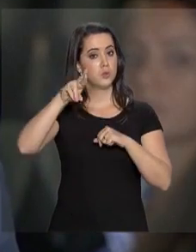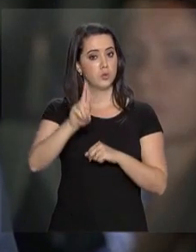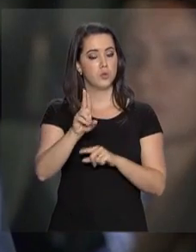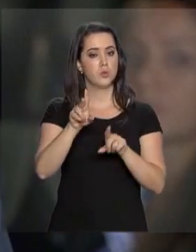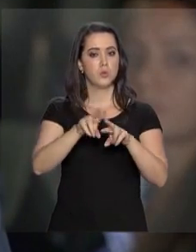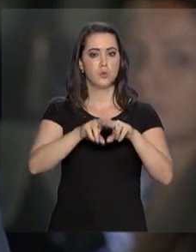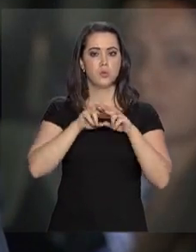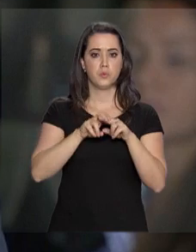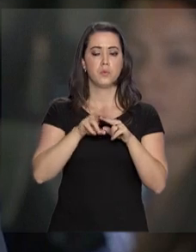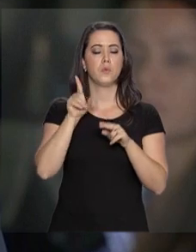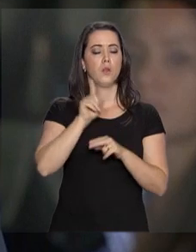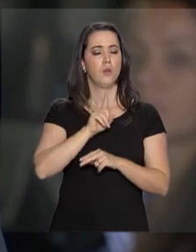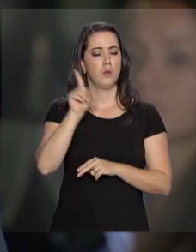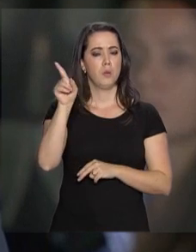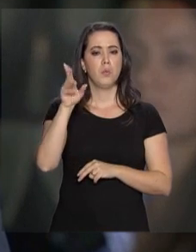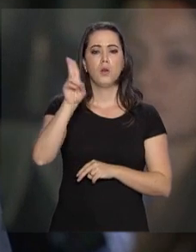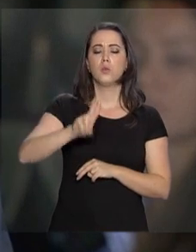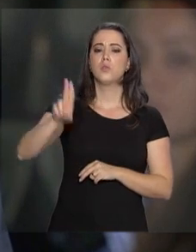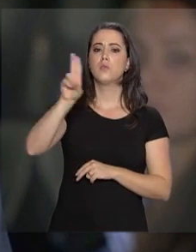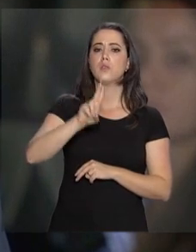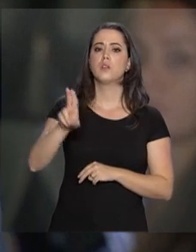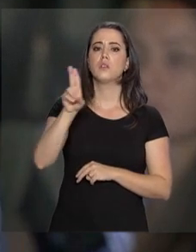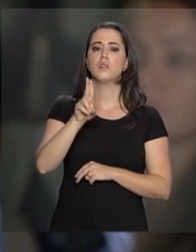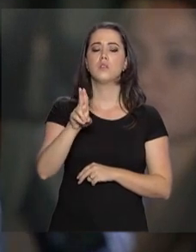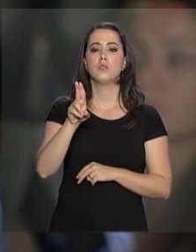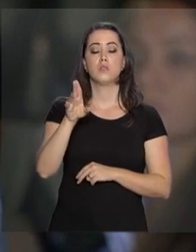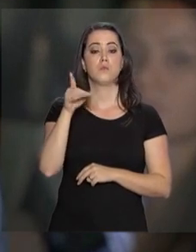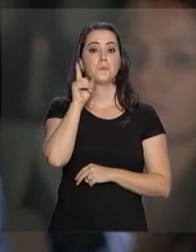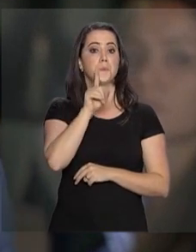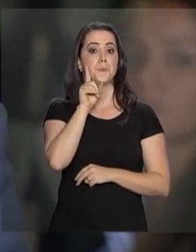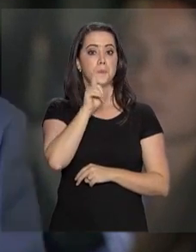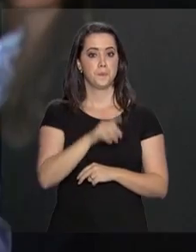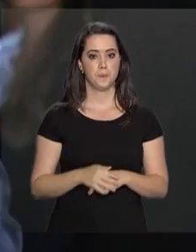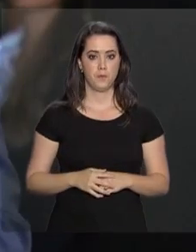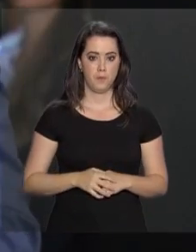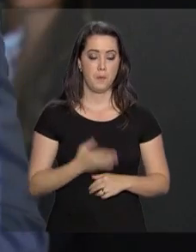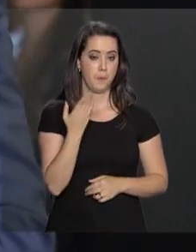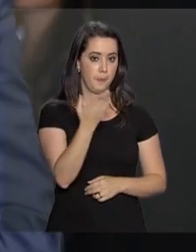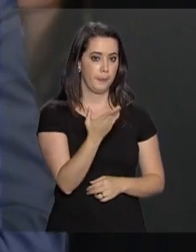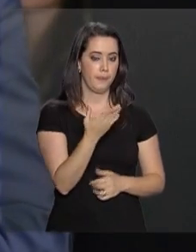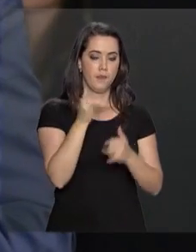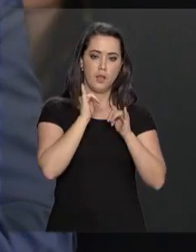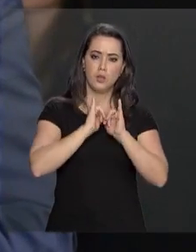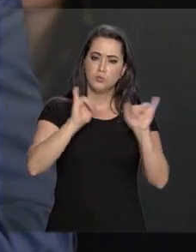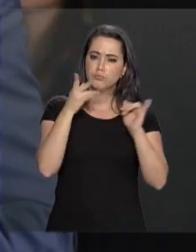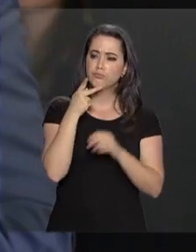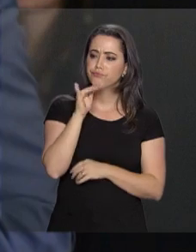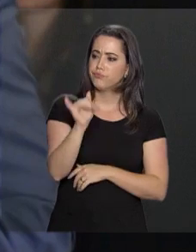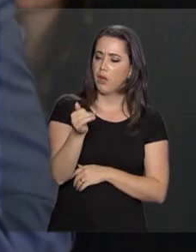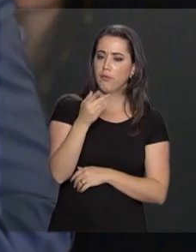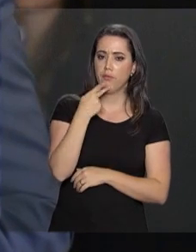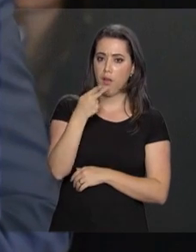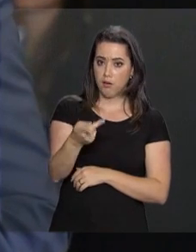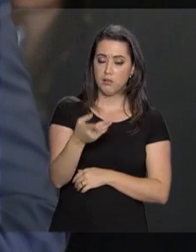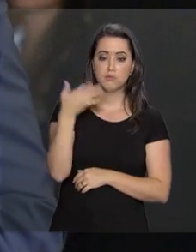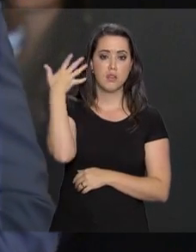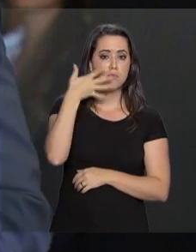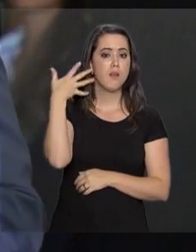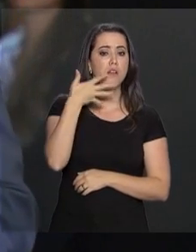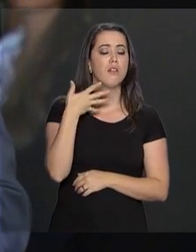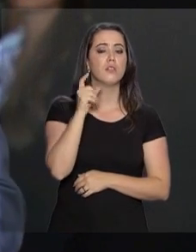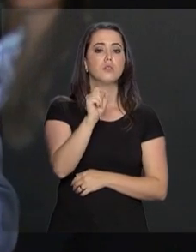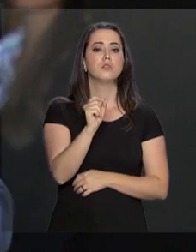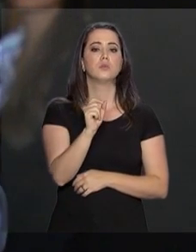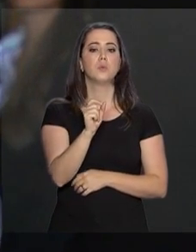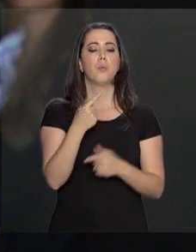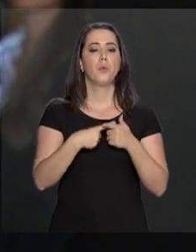Universidade de Notre Dame, que fica em Indiana, nos Estados Unidos. No discurso de transmissão de cargo, explicou